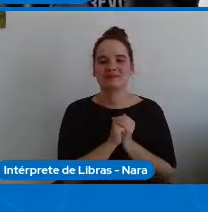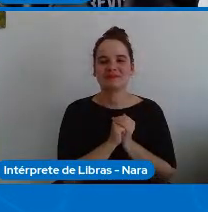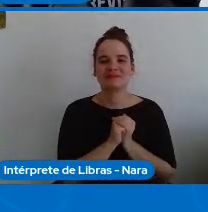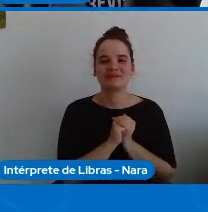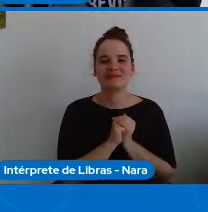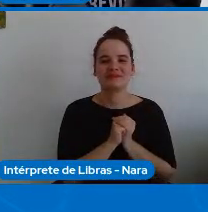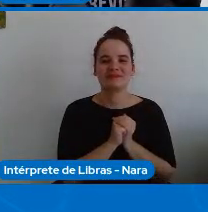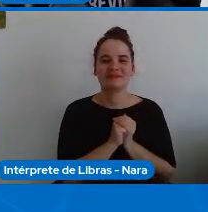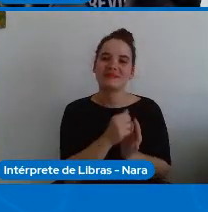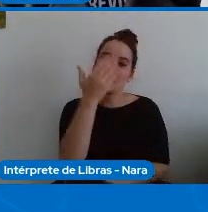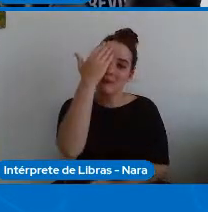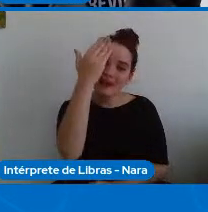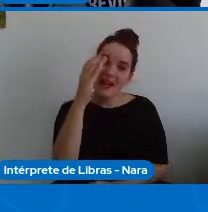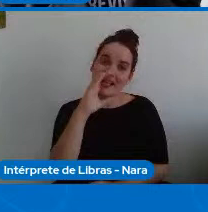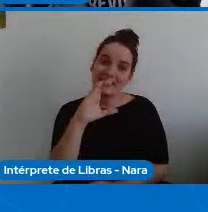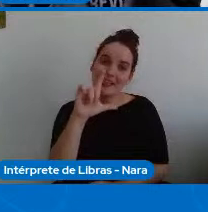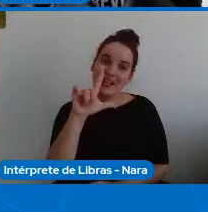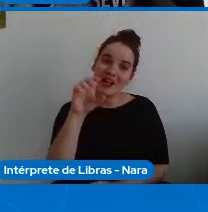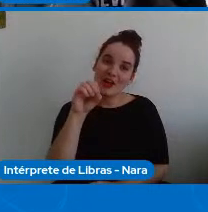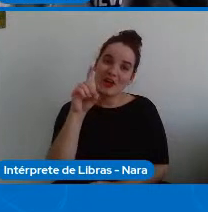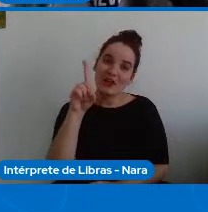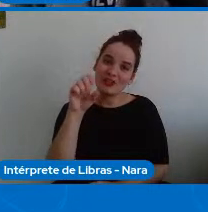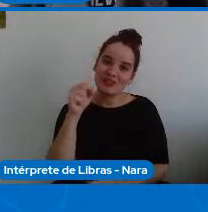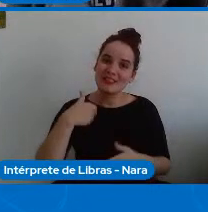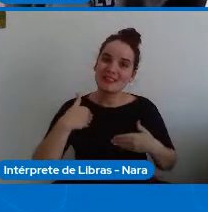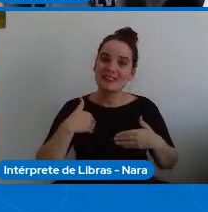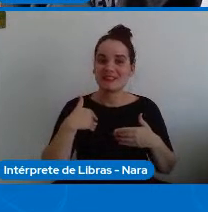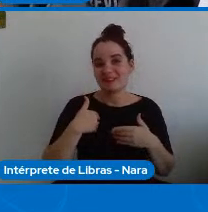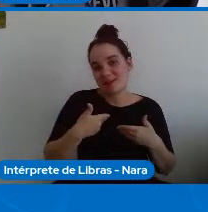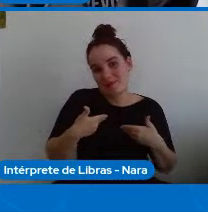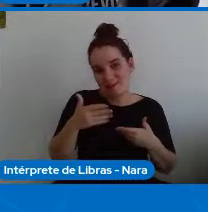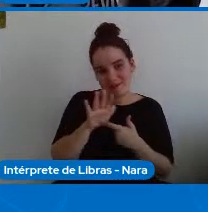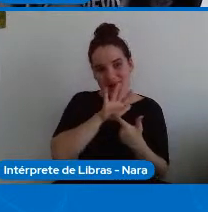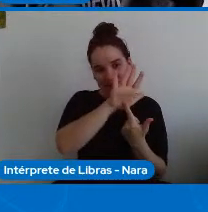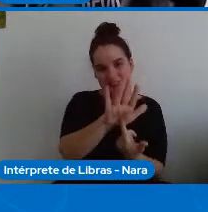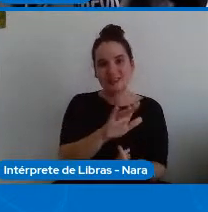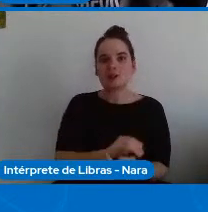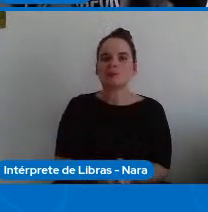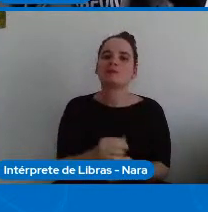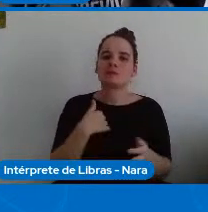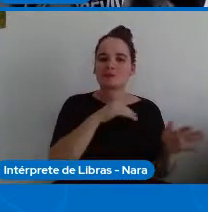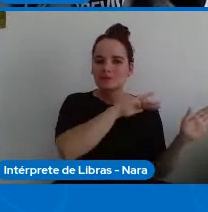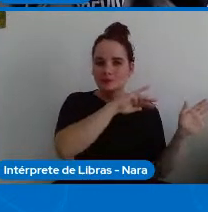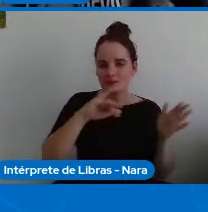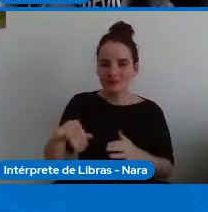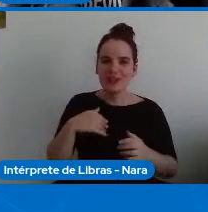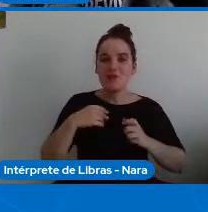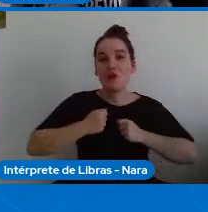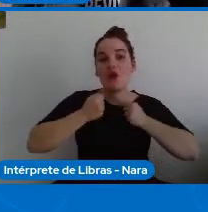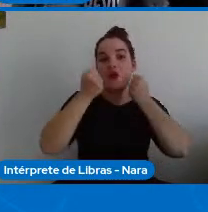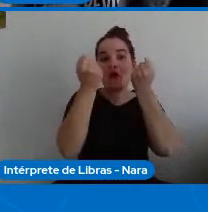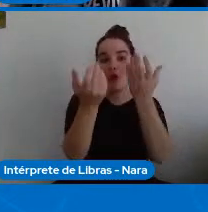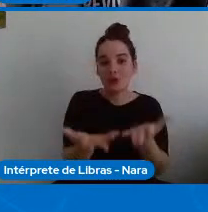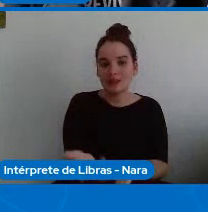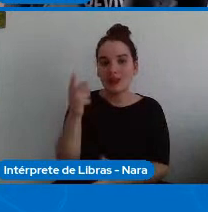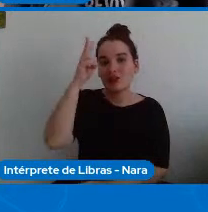Obrigado, professor Clodes, pela apresentação. E eu começo contando uma pequena historinha